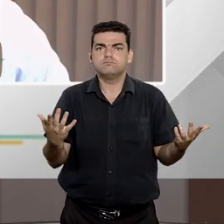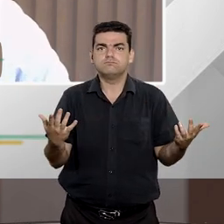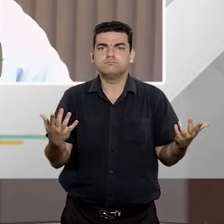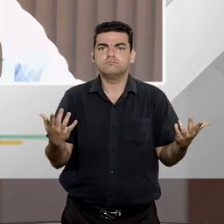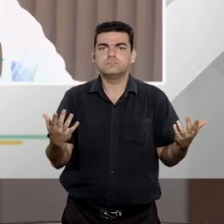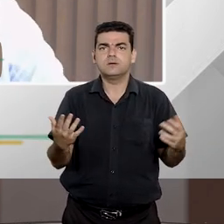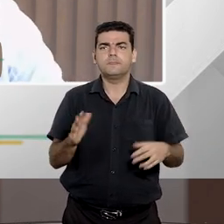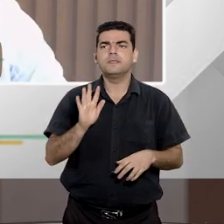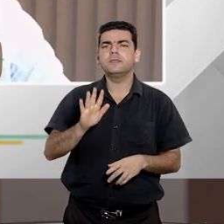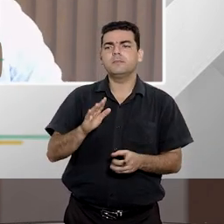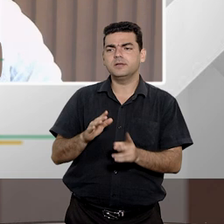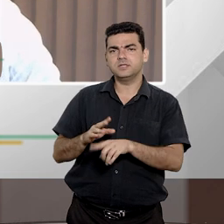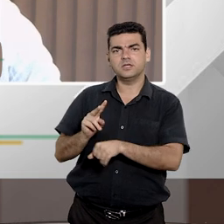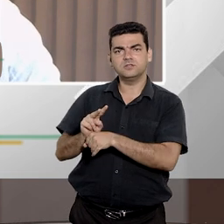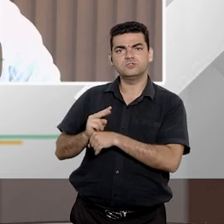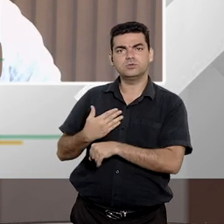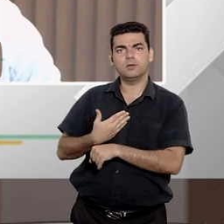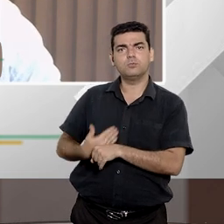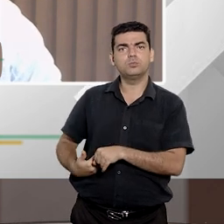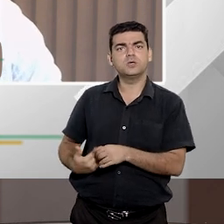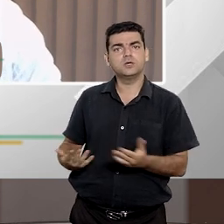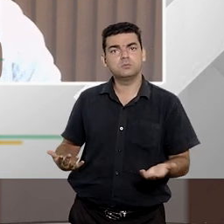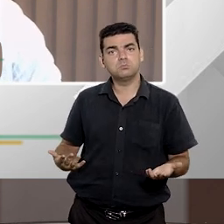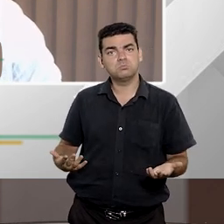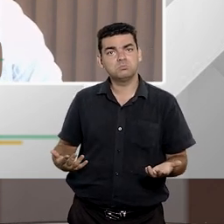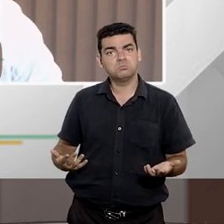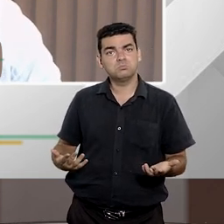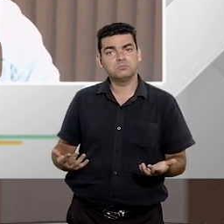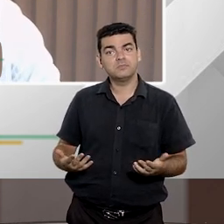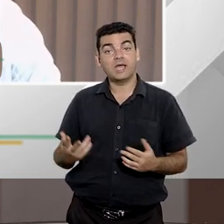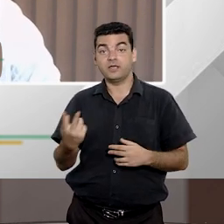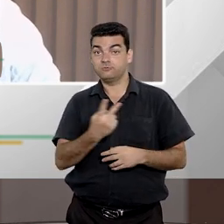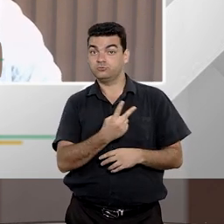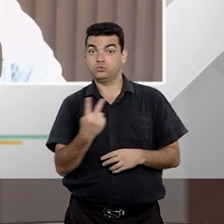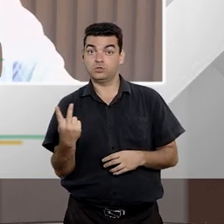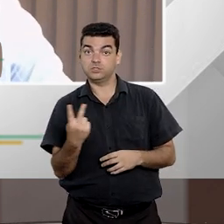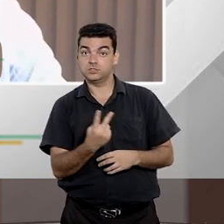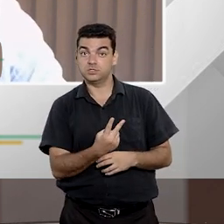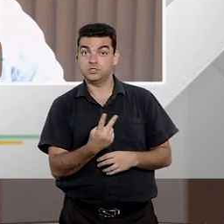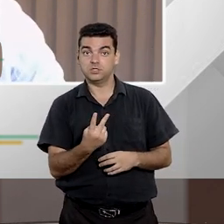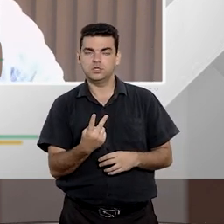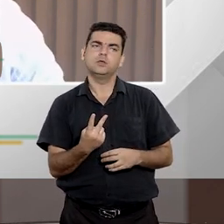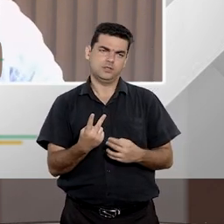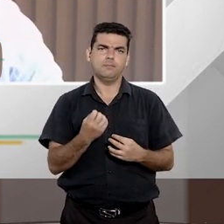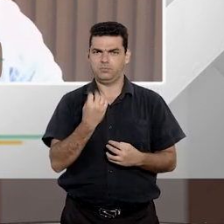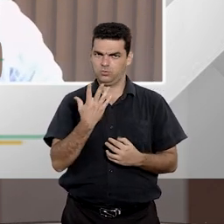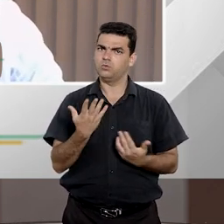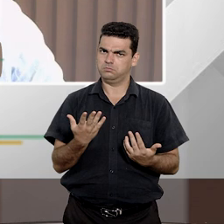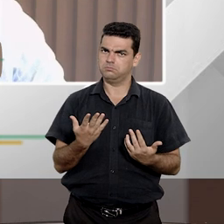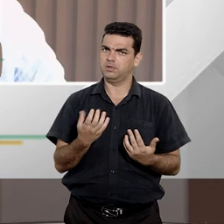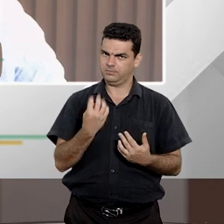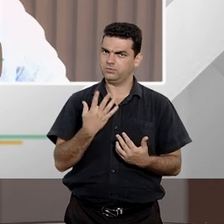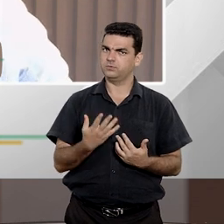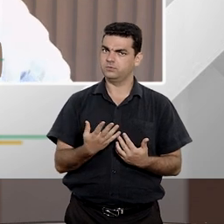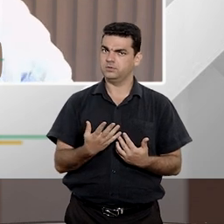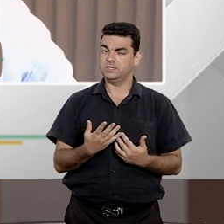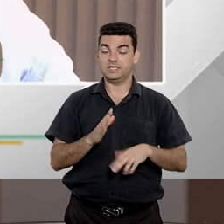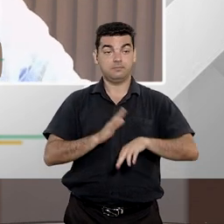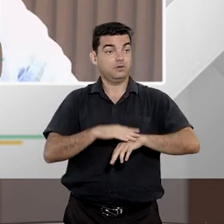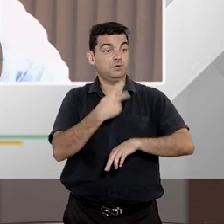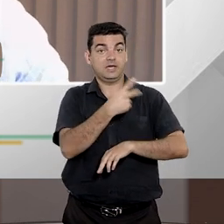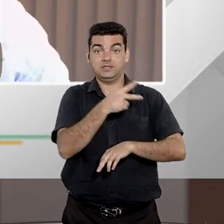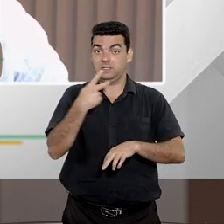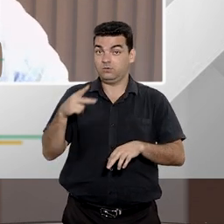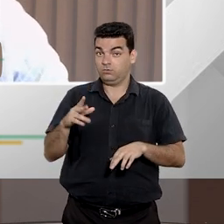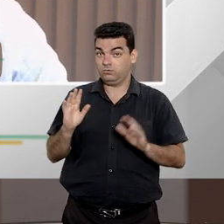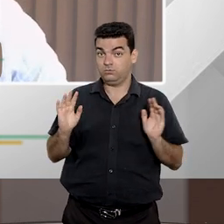Mas nós temos também a defensoria pública. E acaba que esses dois órgãos, que são dois órgãos independentes